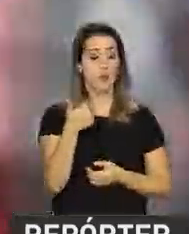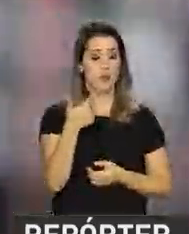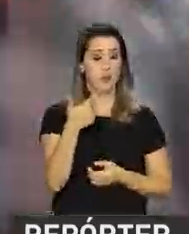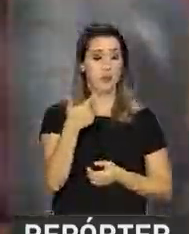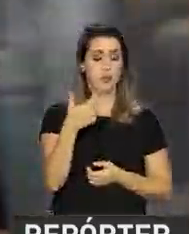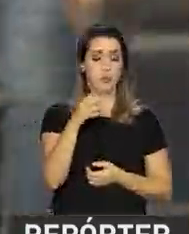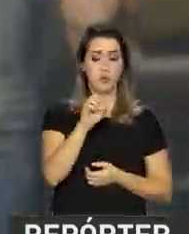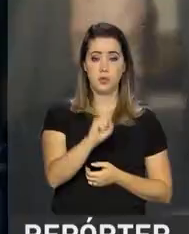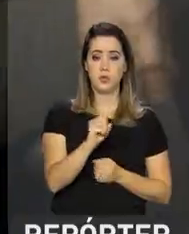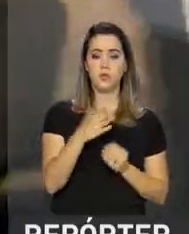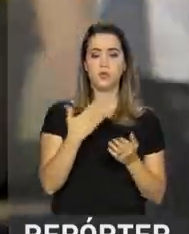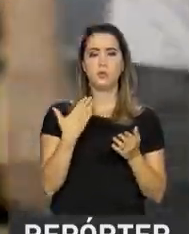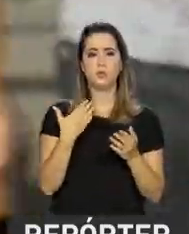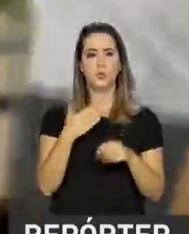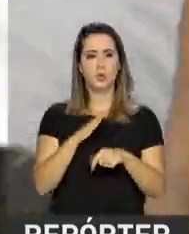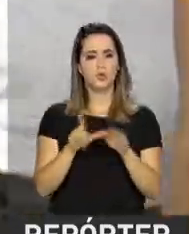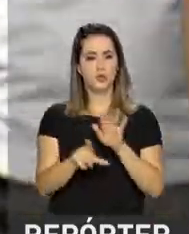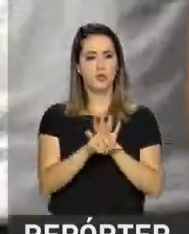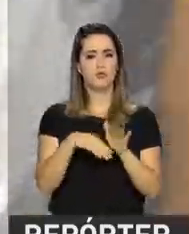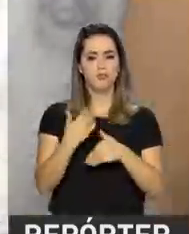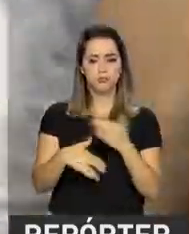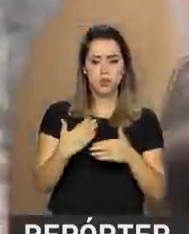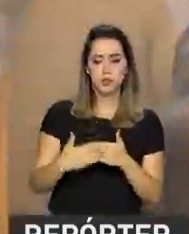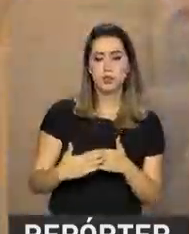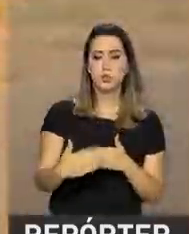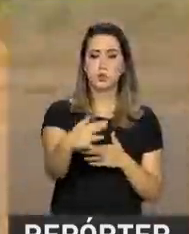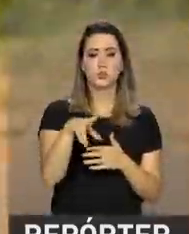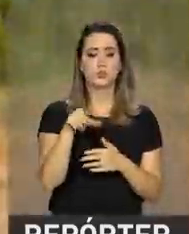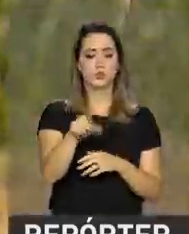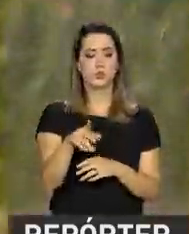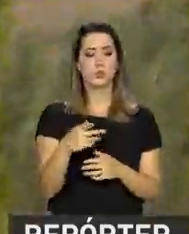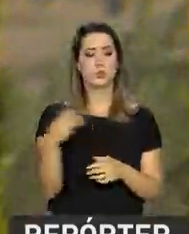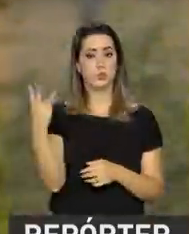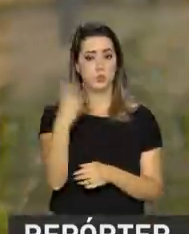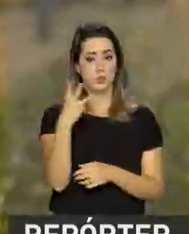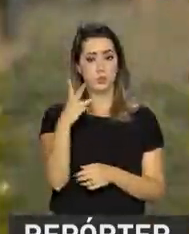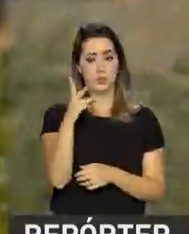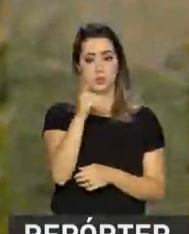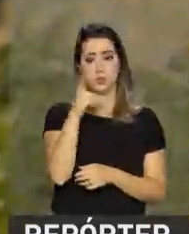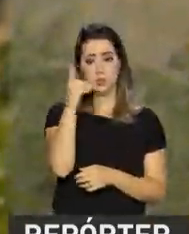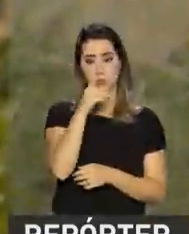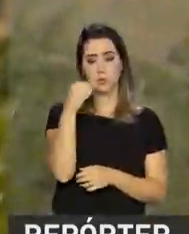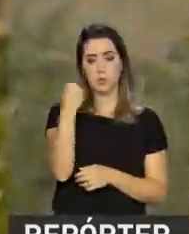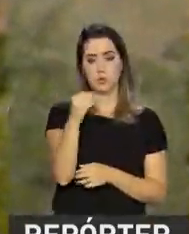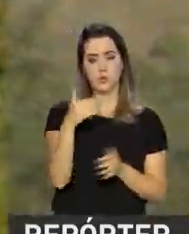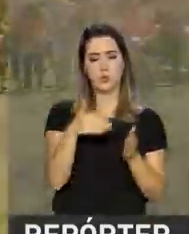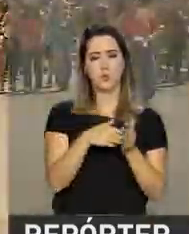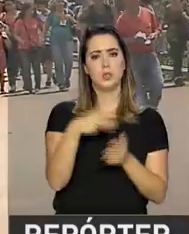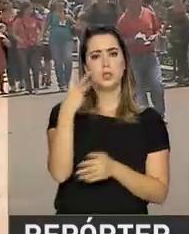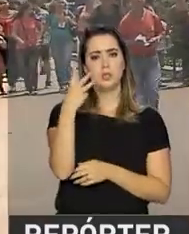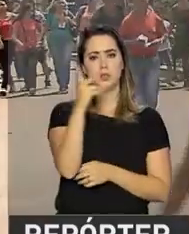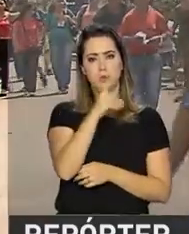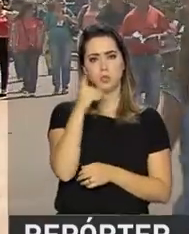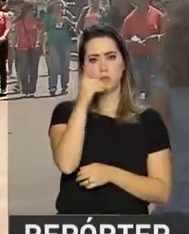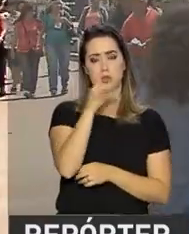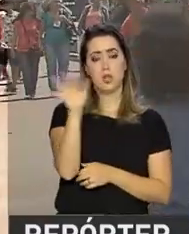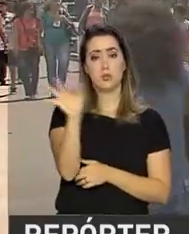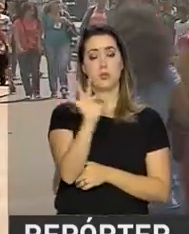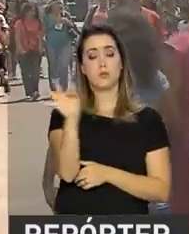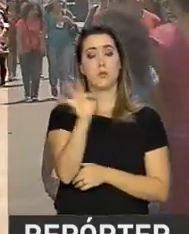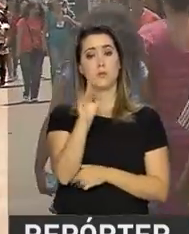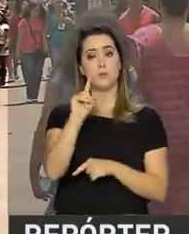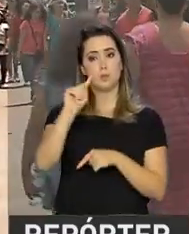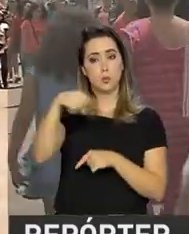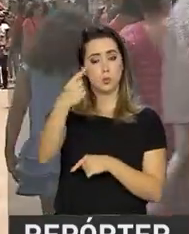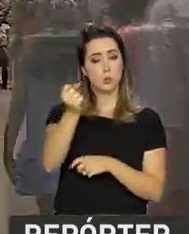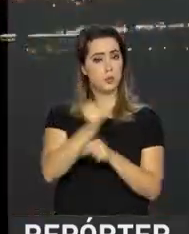verão ganhou caráter permanente e passou a vigorar do terceiro domingo de outubro até o terceiro domingo de fevereiro